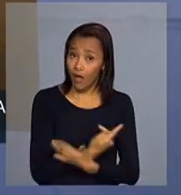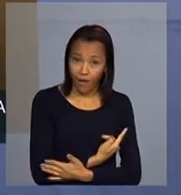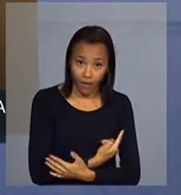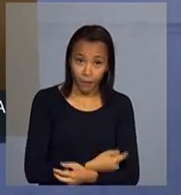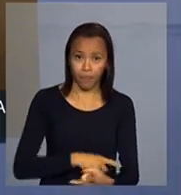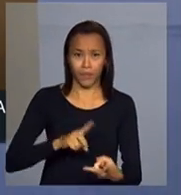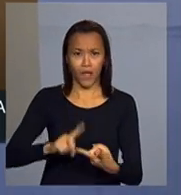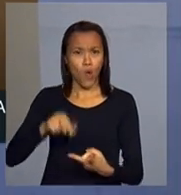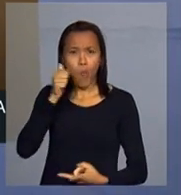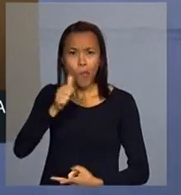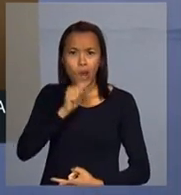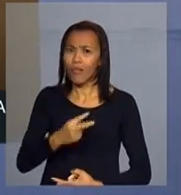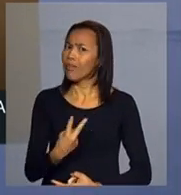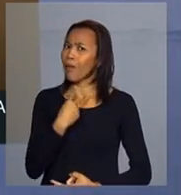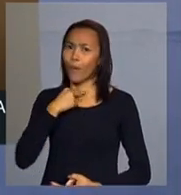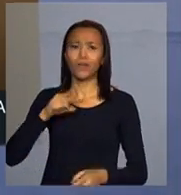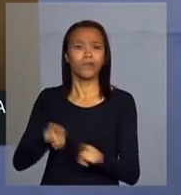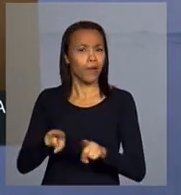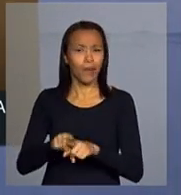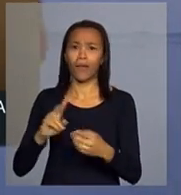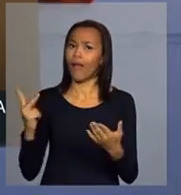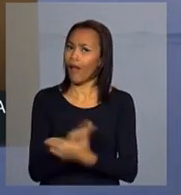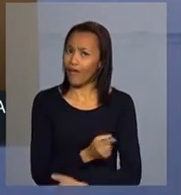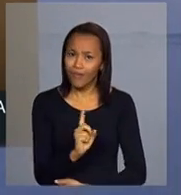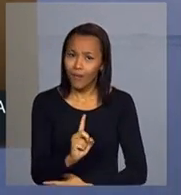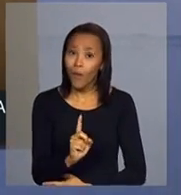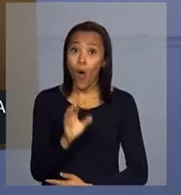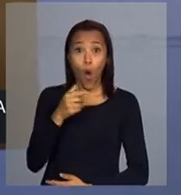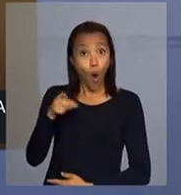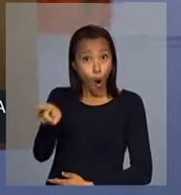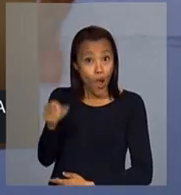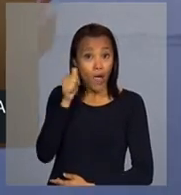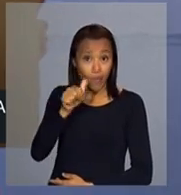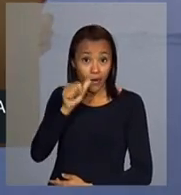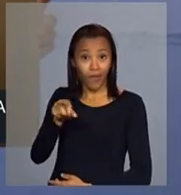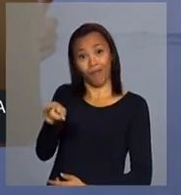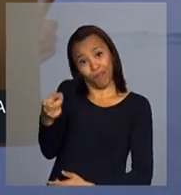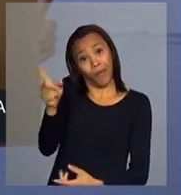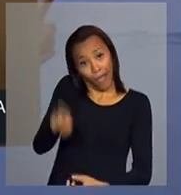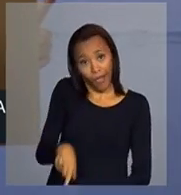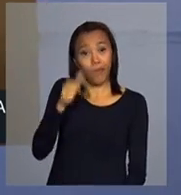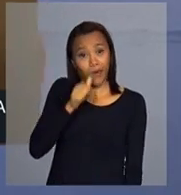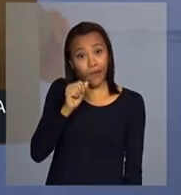Uma mulher também não, porque aí vão dizer, olha lá, ela falhou porque é mulher.